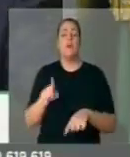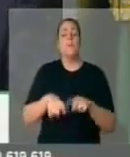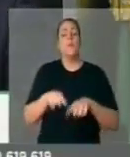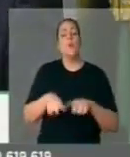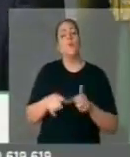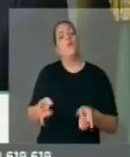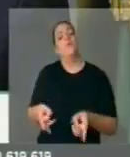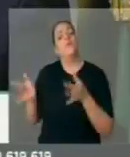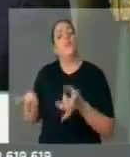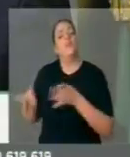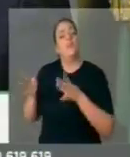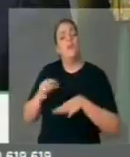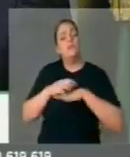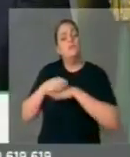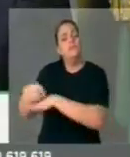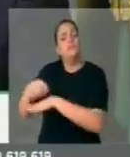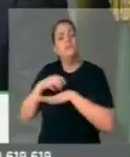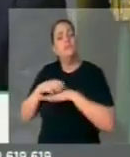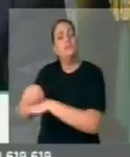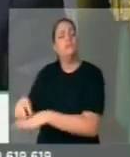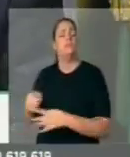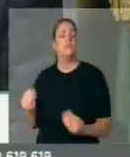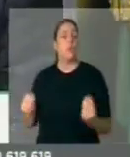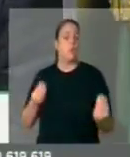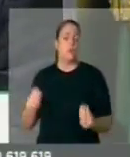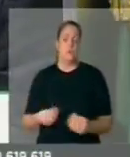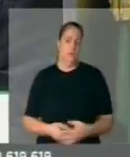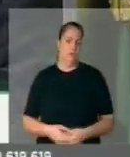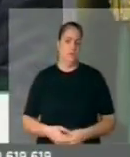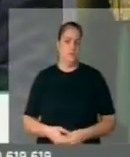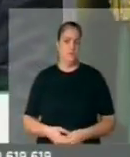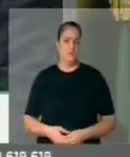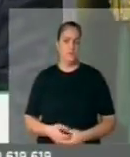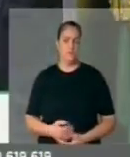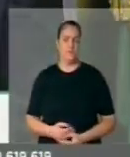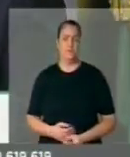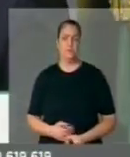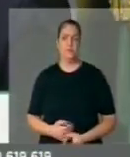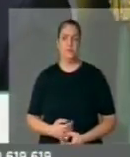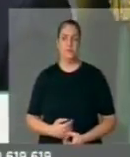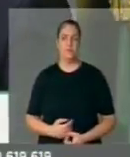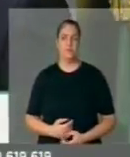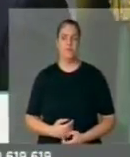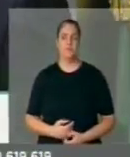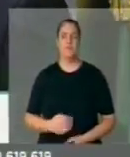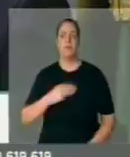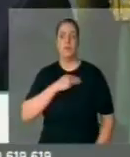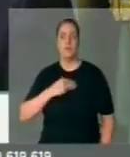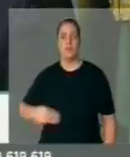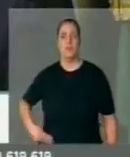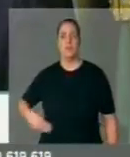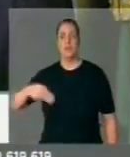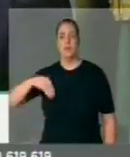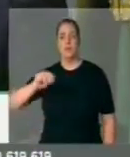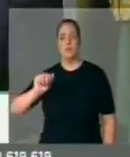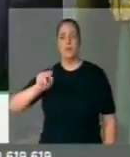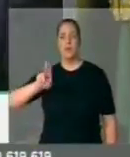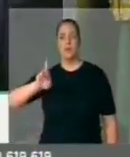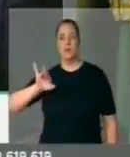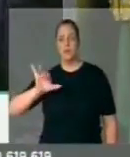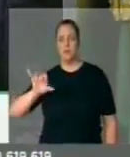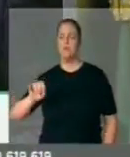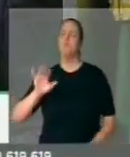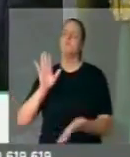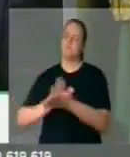as riquezas da nossa região. Então, o ministro Maurício Quintela está de parabéns, a sua